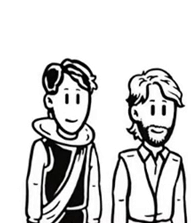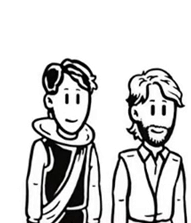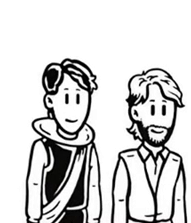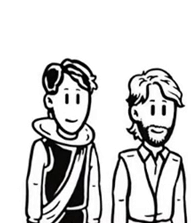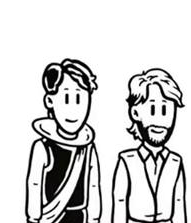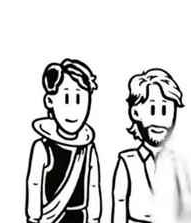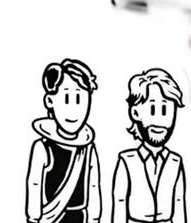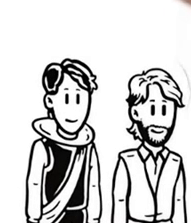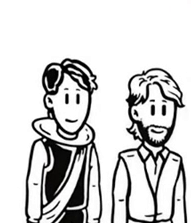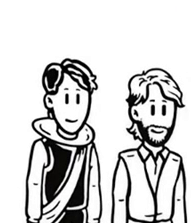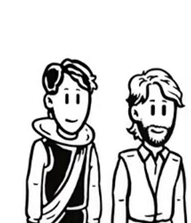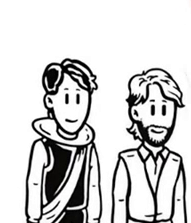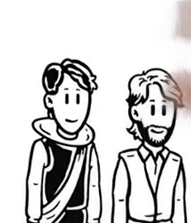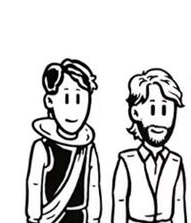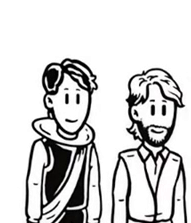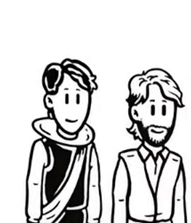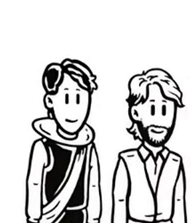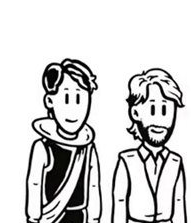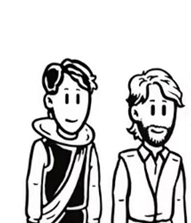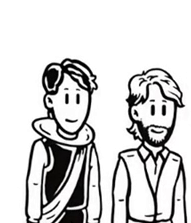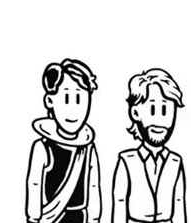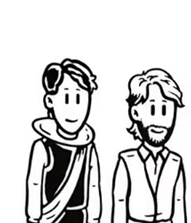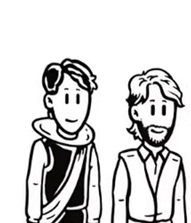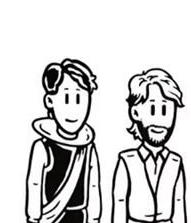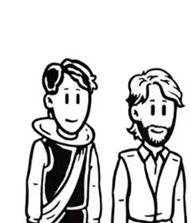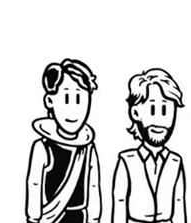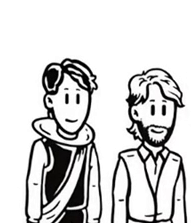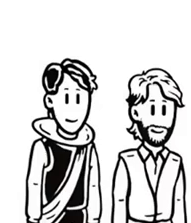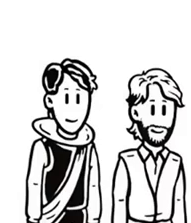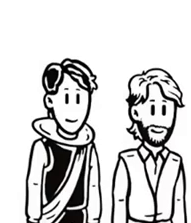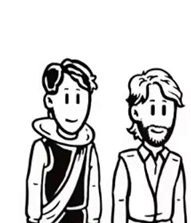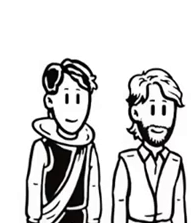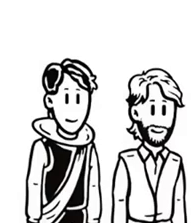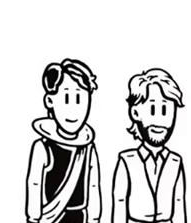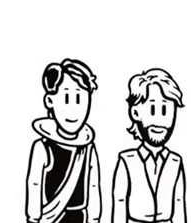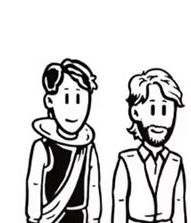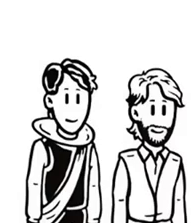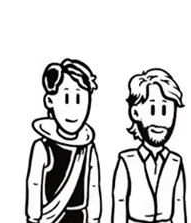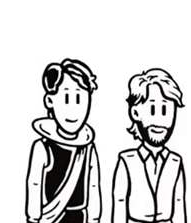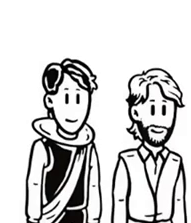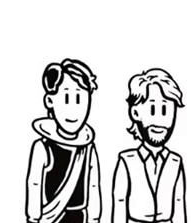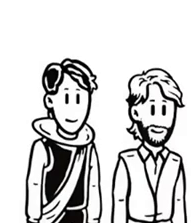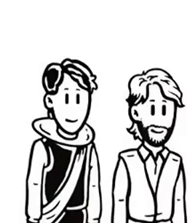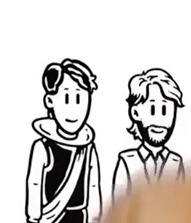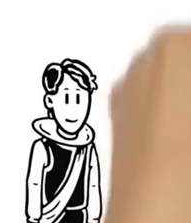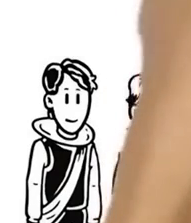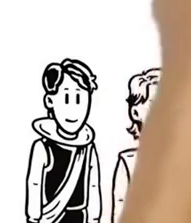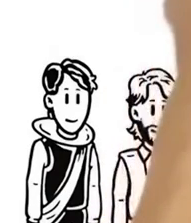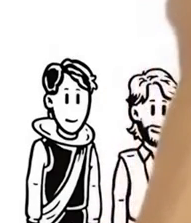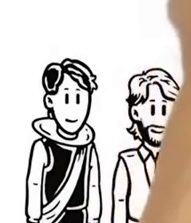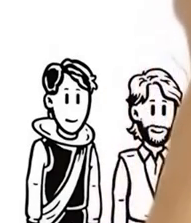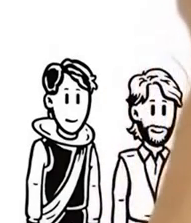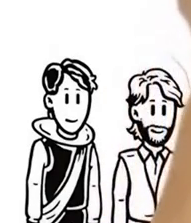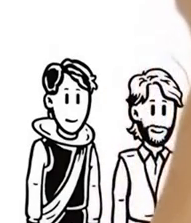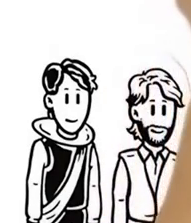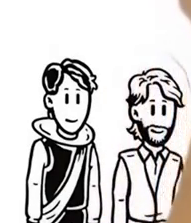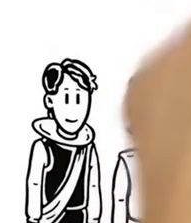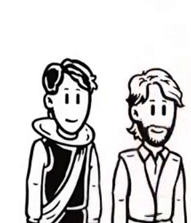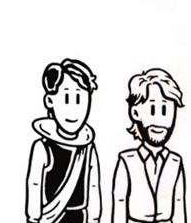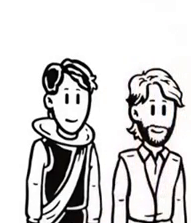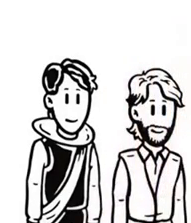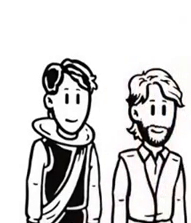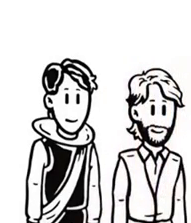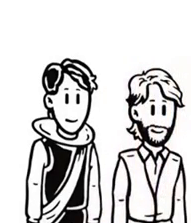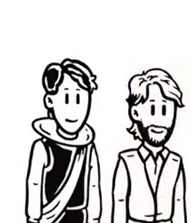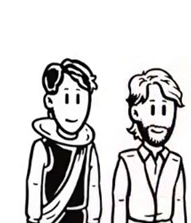que seria depois de ser o King's Company. Eles jogaram em vários teatres, até que eles finalmente construíam o famoso Globo Theater,